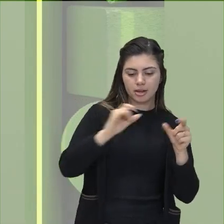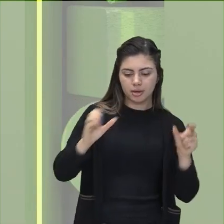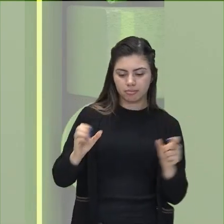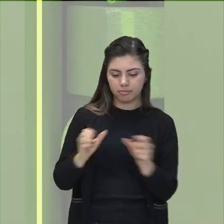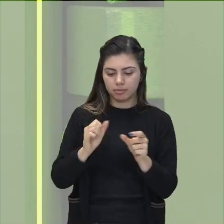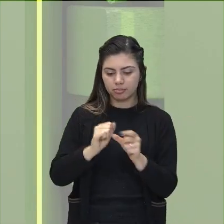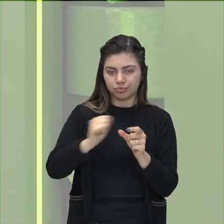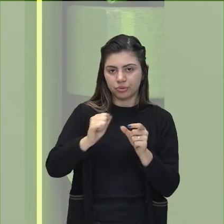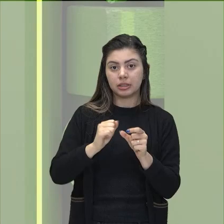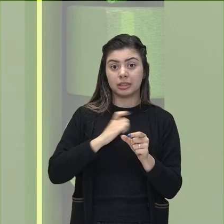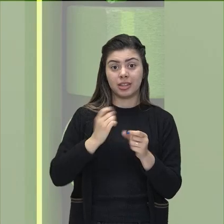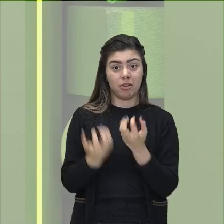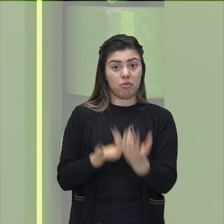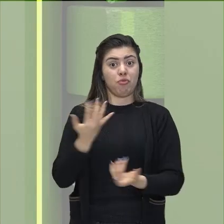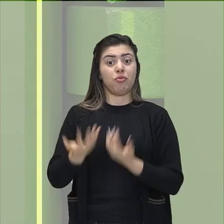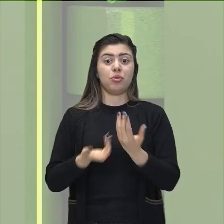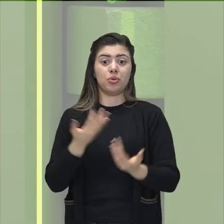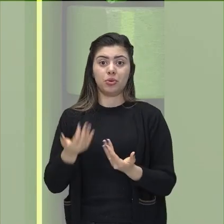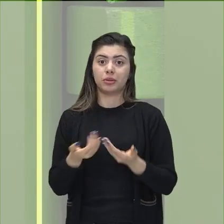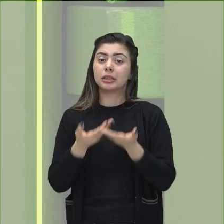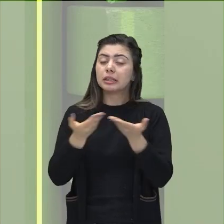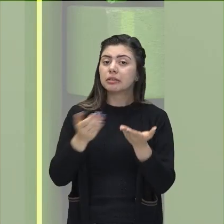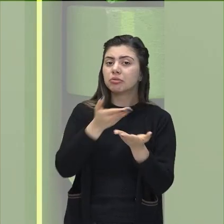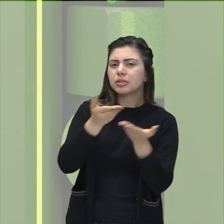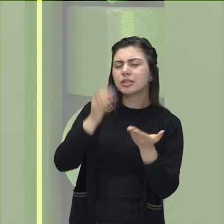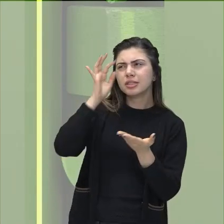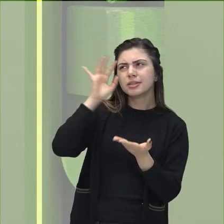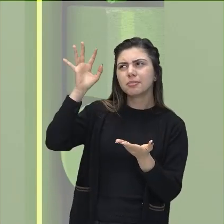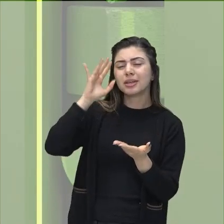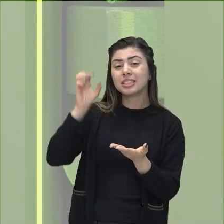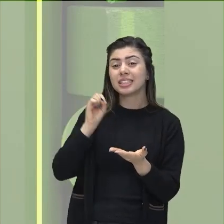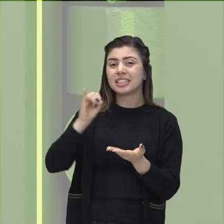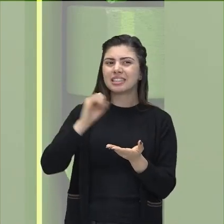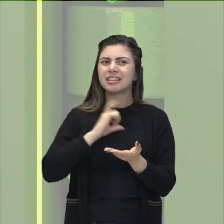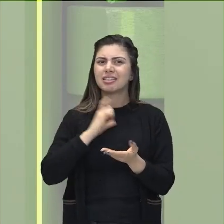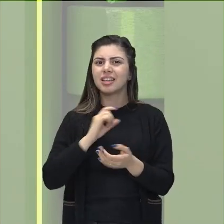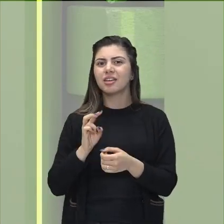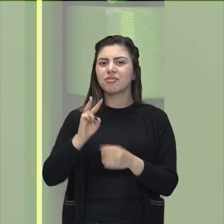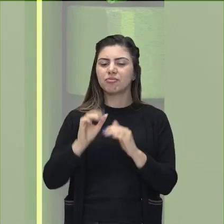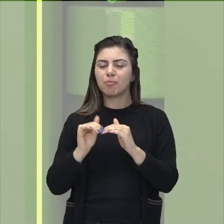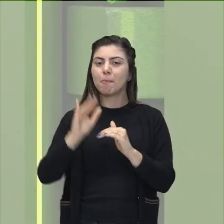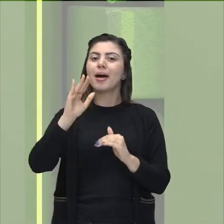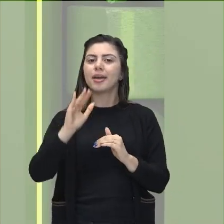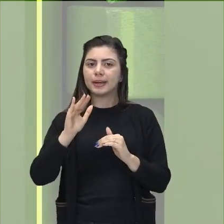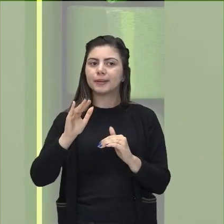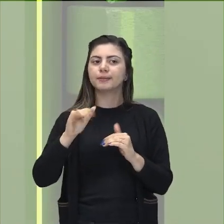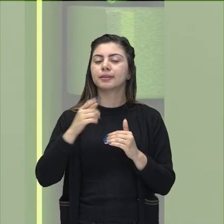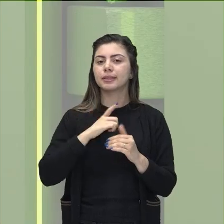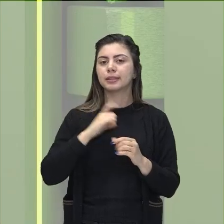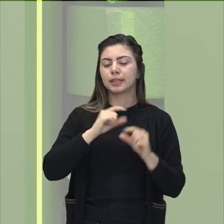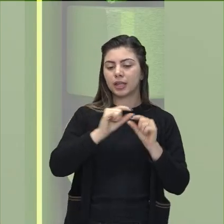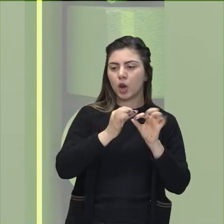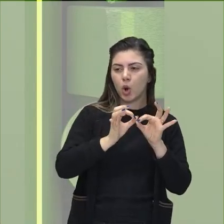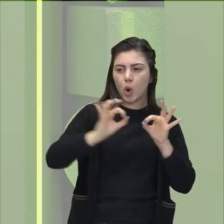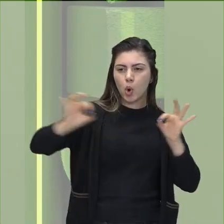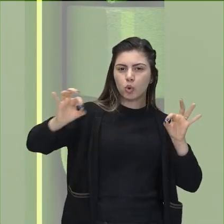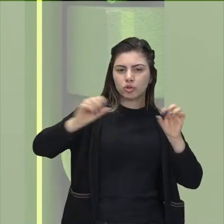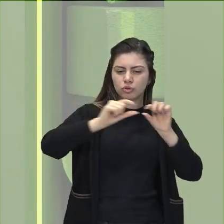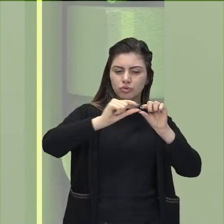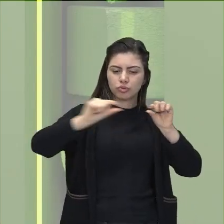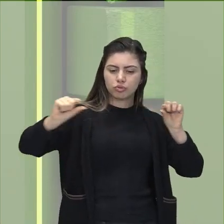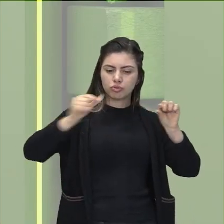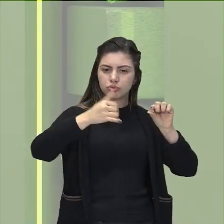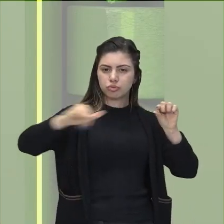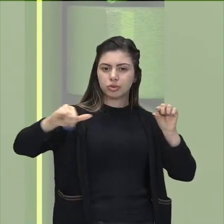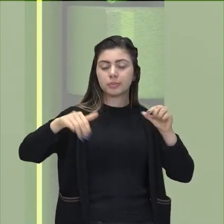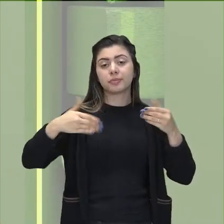volts, com 220 volts, com 15 mil volts, essa transmissão acontecendo em longas distâncias. Então o que eu estou